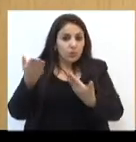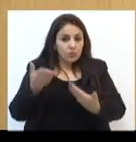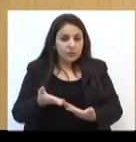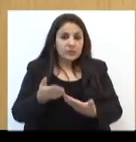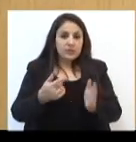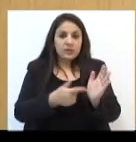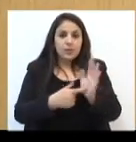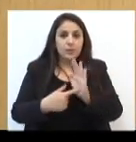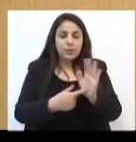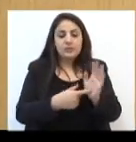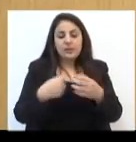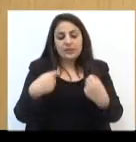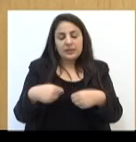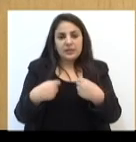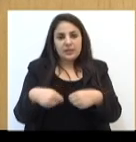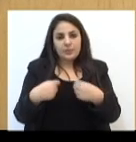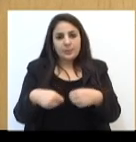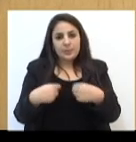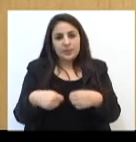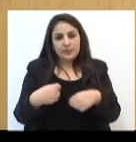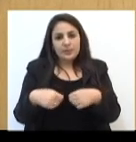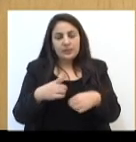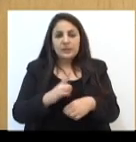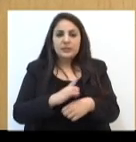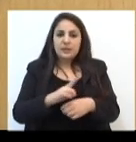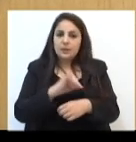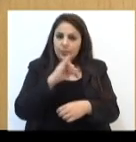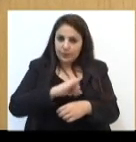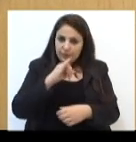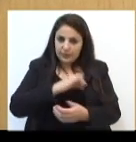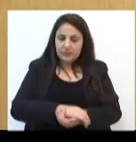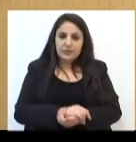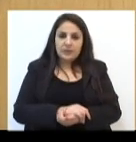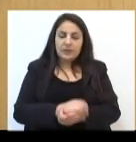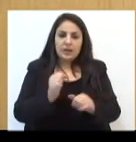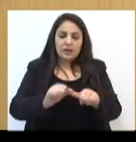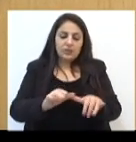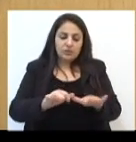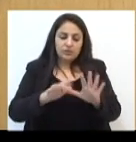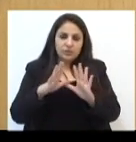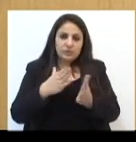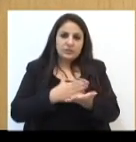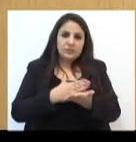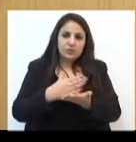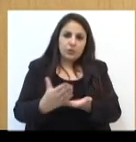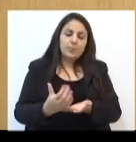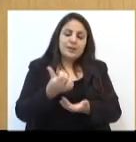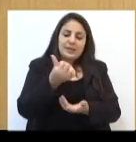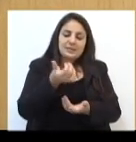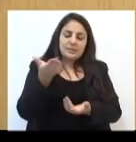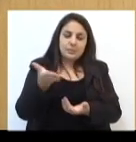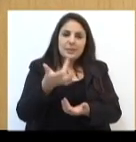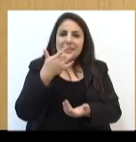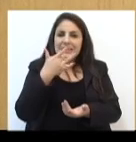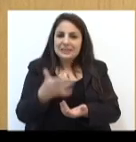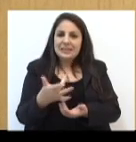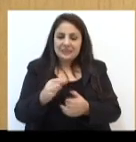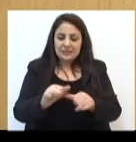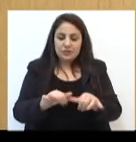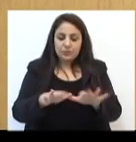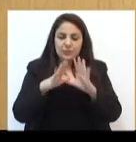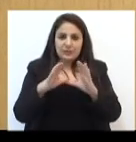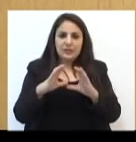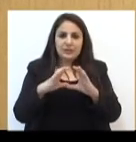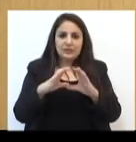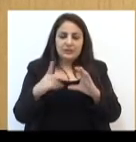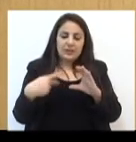convidada a apresentar as demandas que consideram prioritárias. A audiência inicia às seis e meia da tarde no